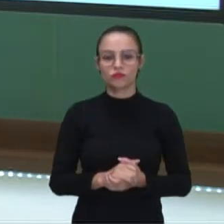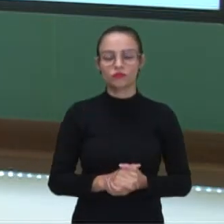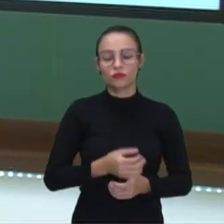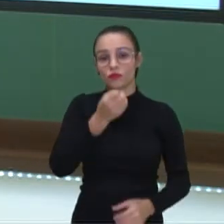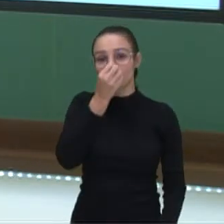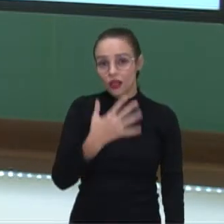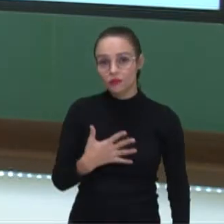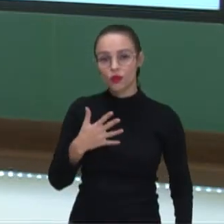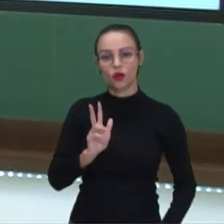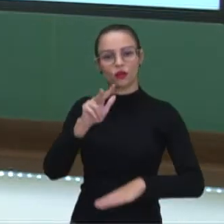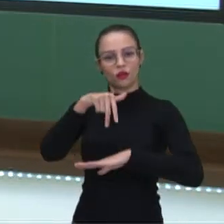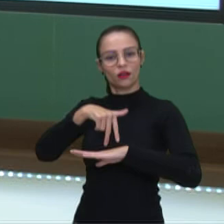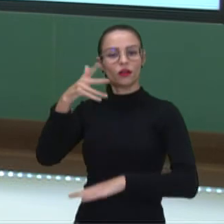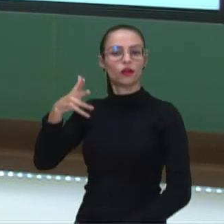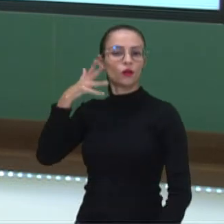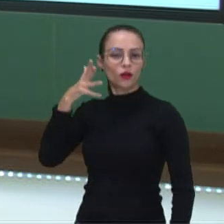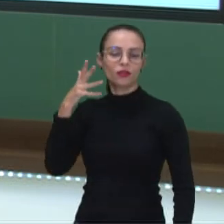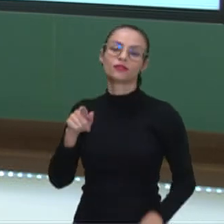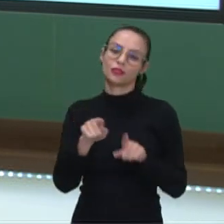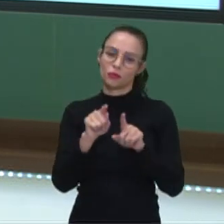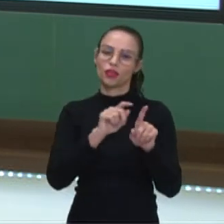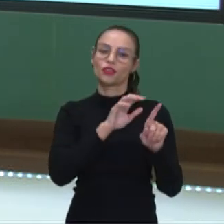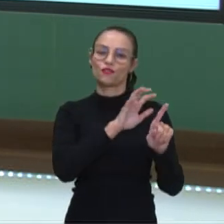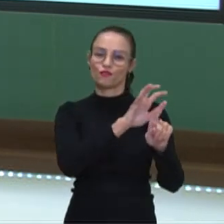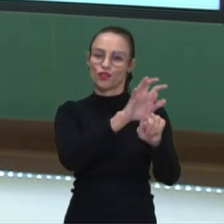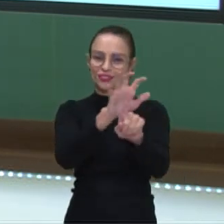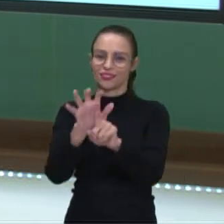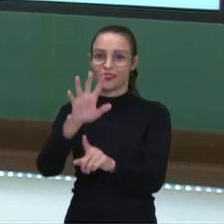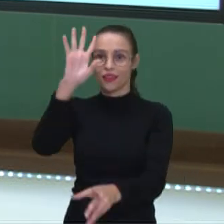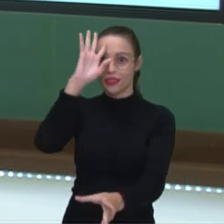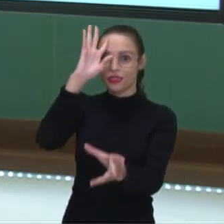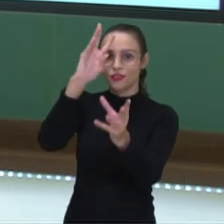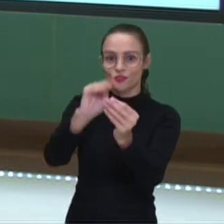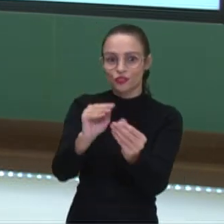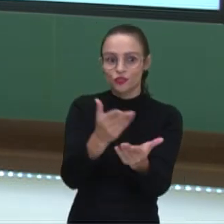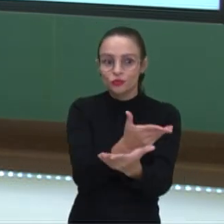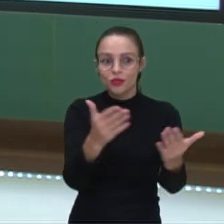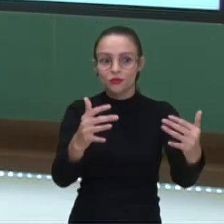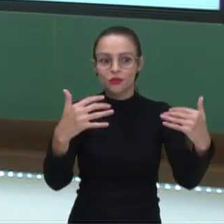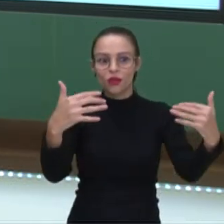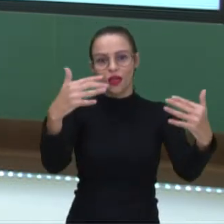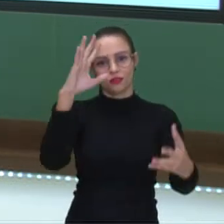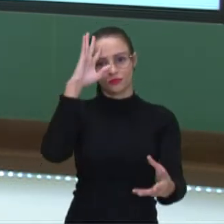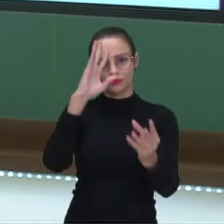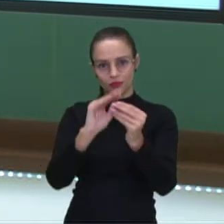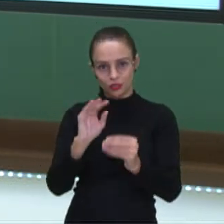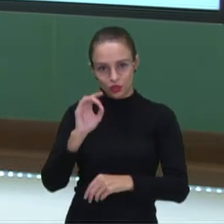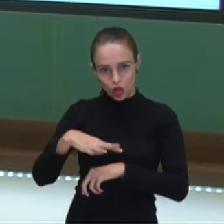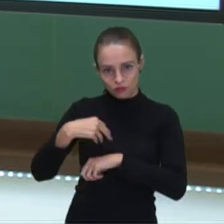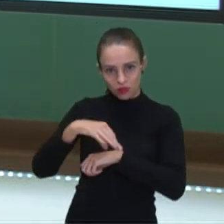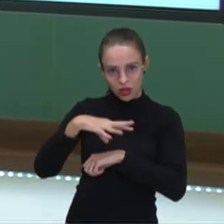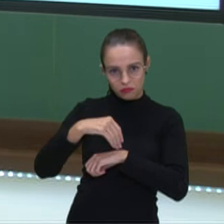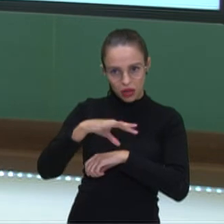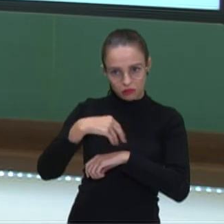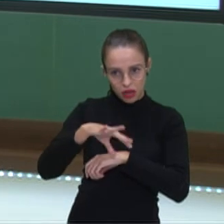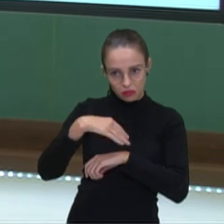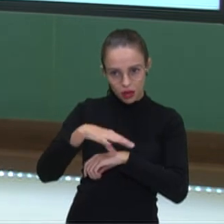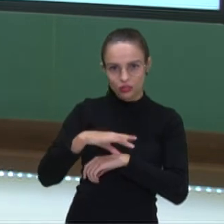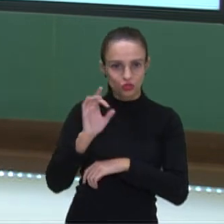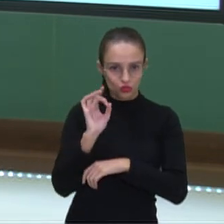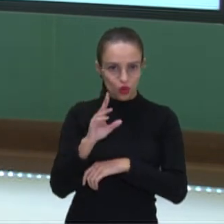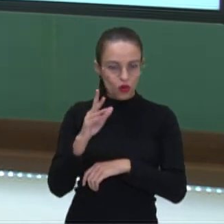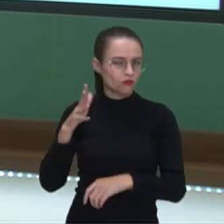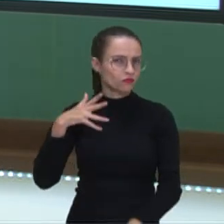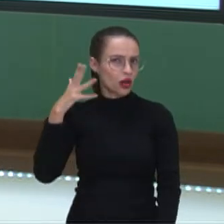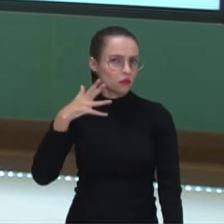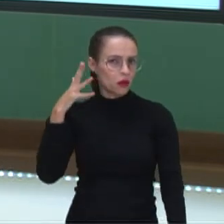boa oratória influencia diretamente o entendimento da mensagem. Então não é só reproduzir a mensagem, né? Essa habilidade em